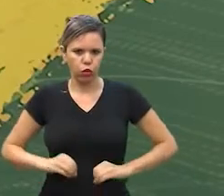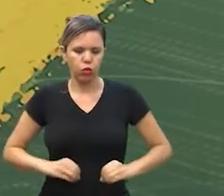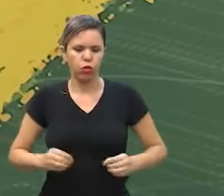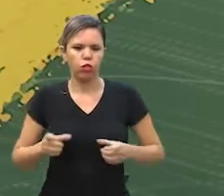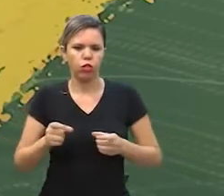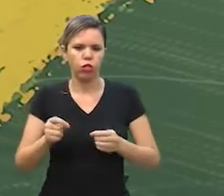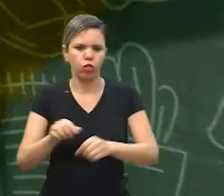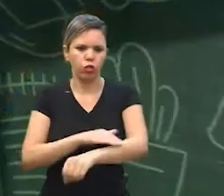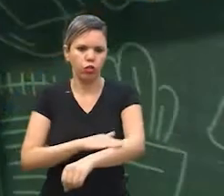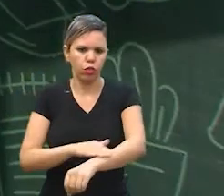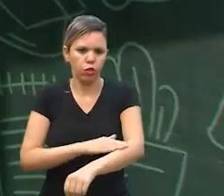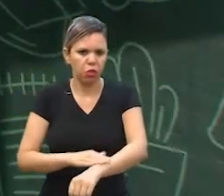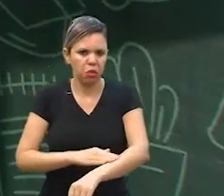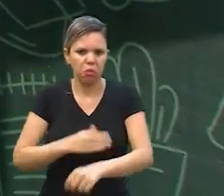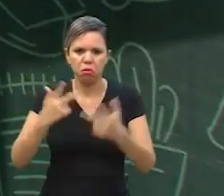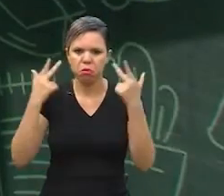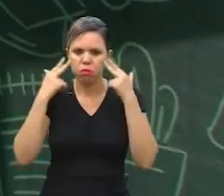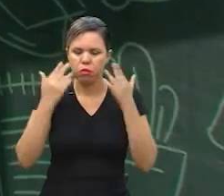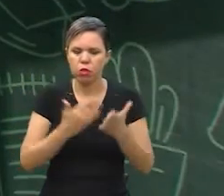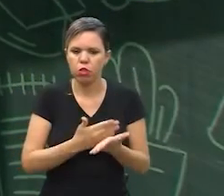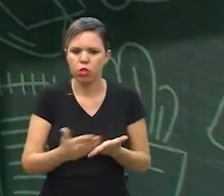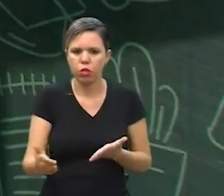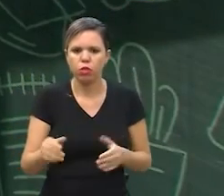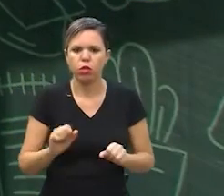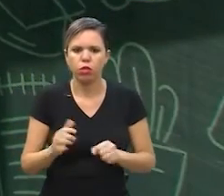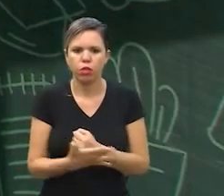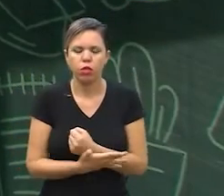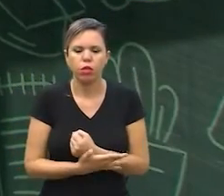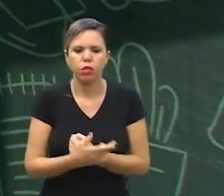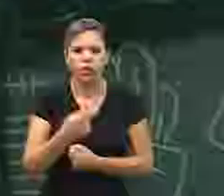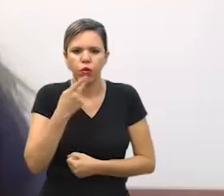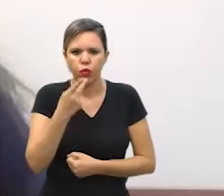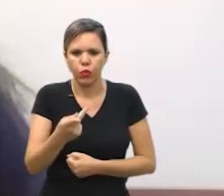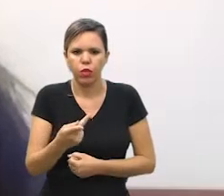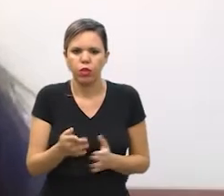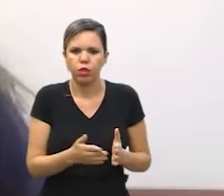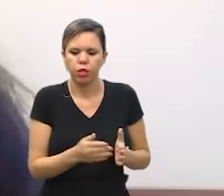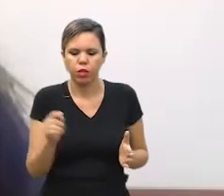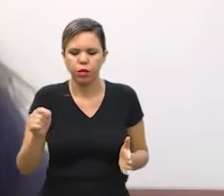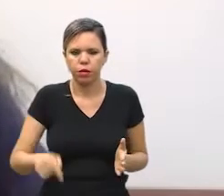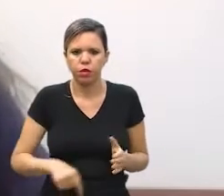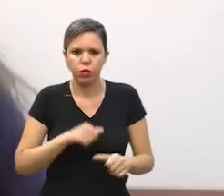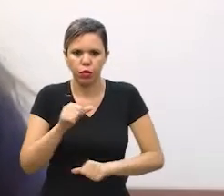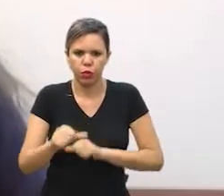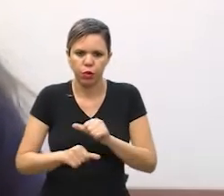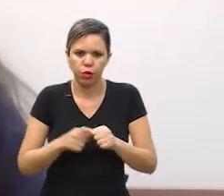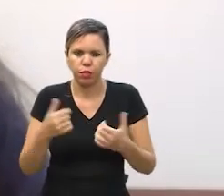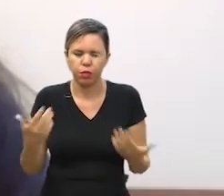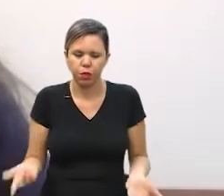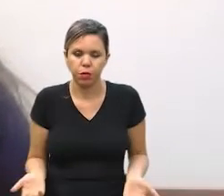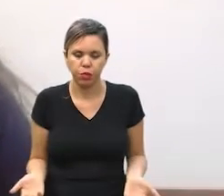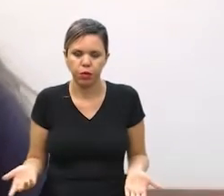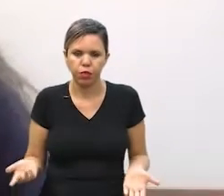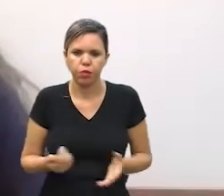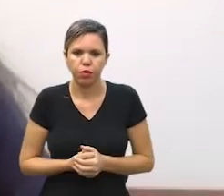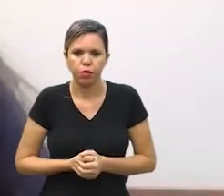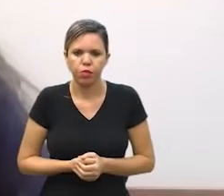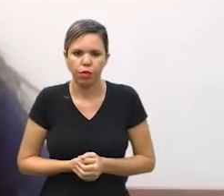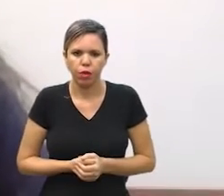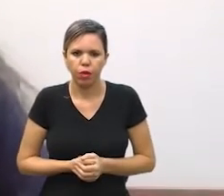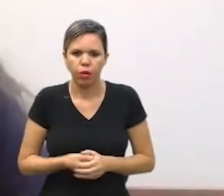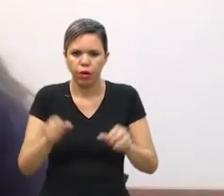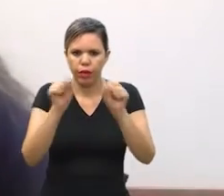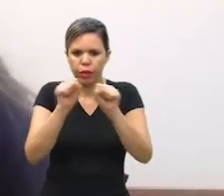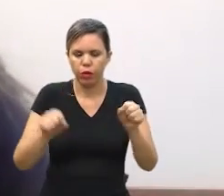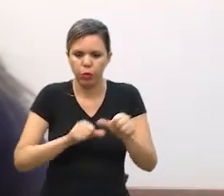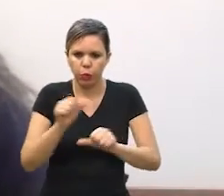de pele e foi muito natural no início da pandemia a gente falou bom vamos a partir daqui transformar né dar um plug